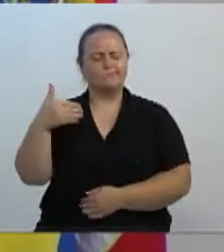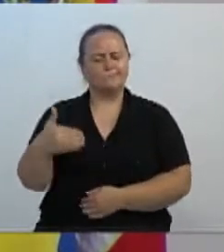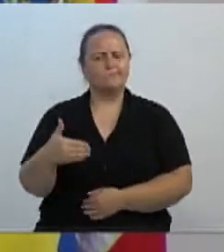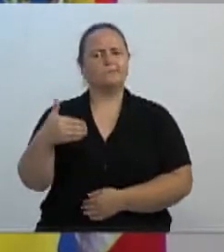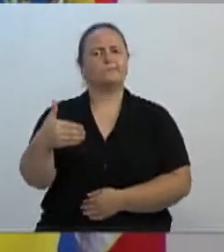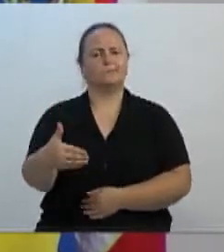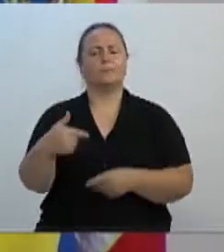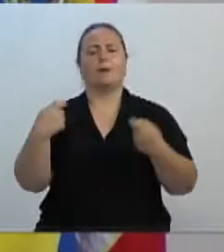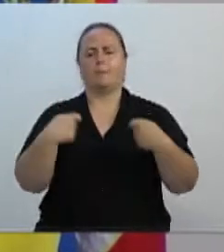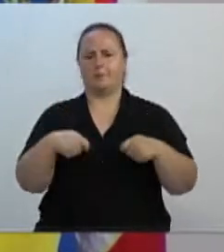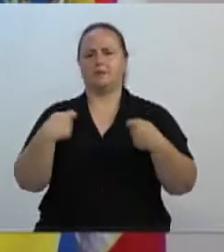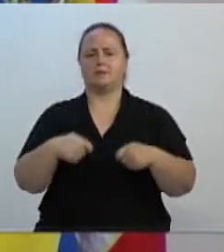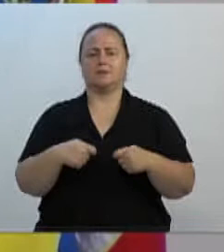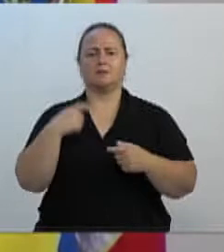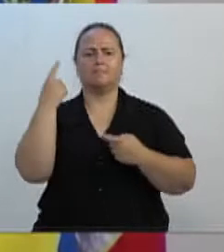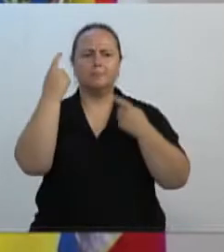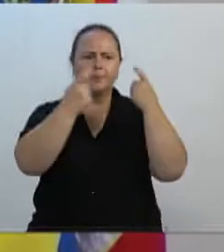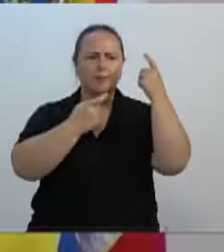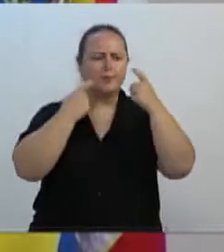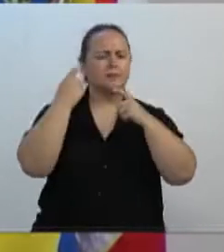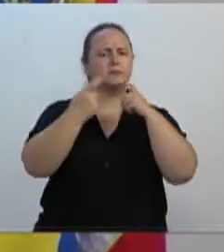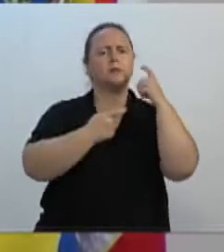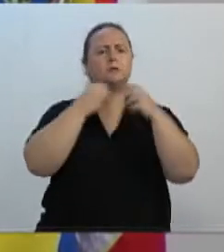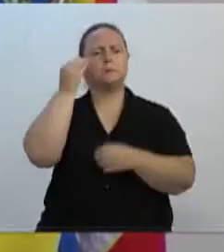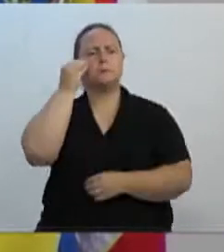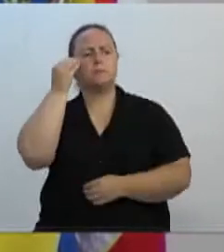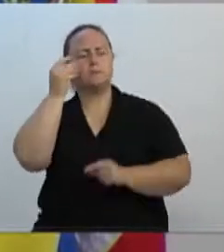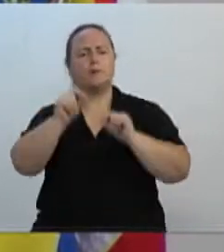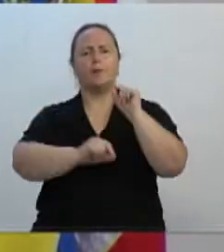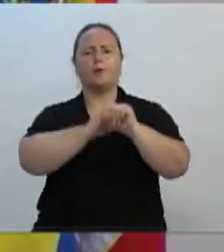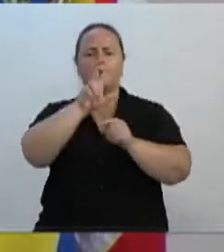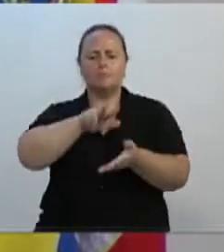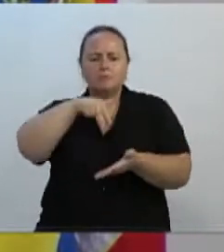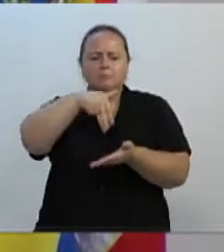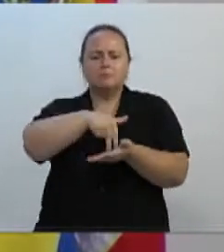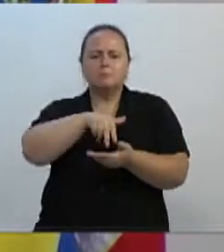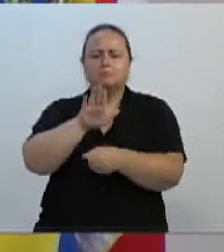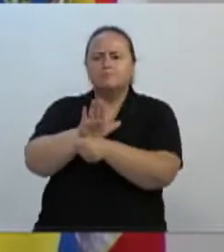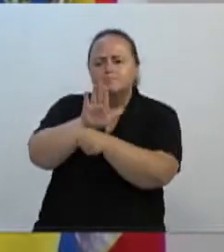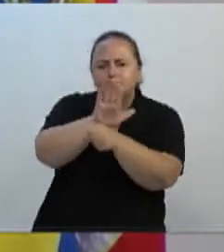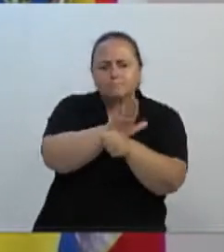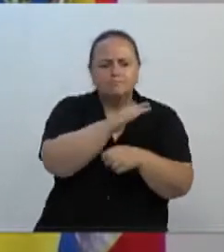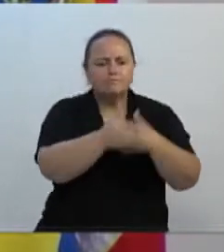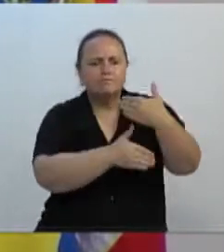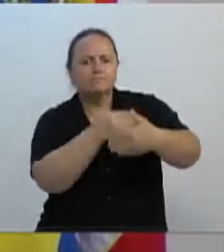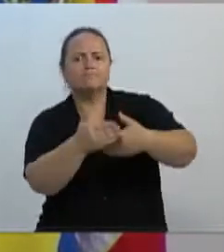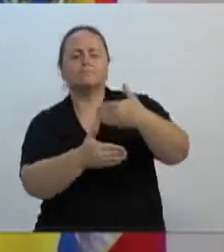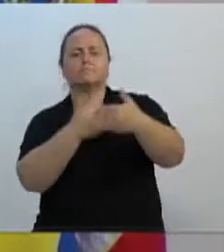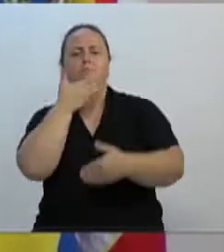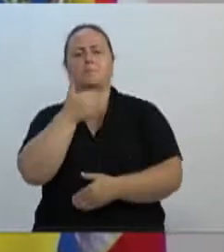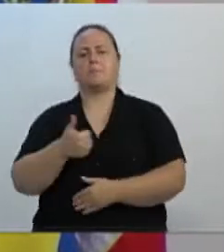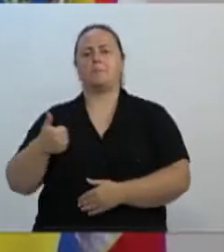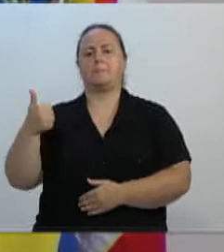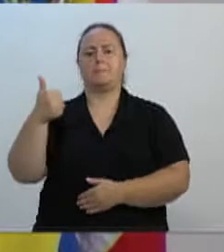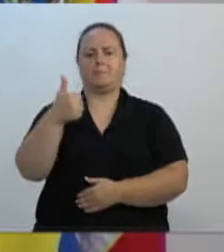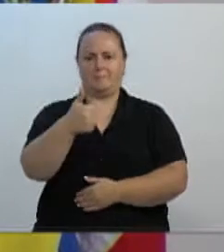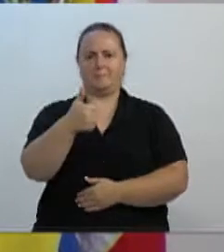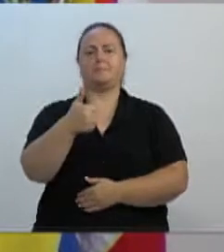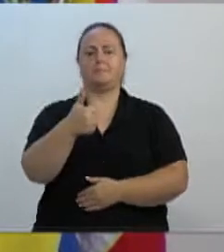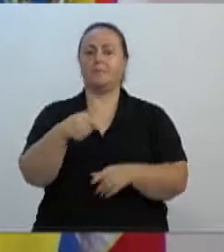pois devemos sempre procurar e perseverar a evoluir, buscando sempre melhorias e